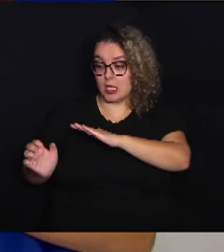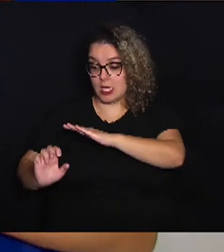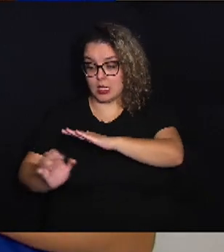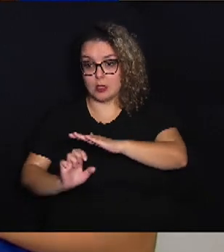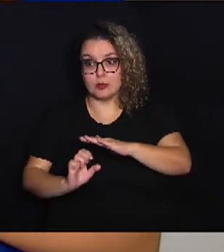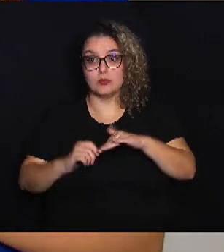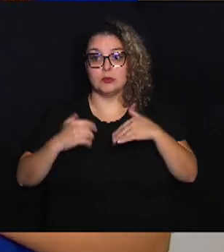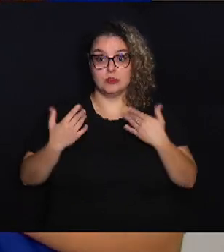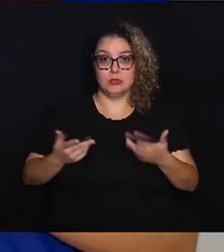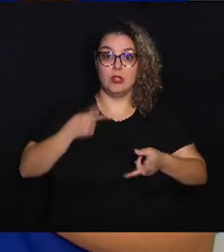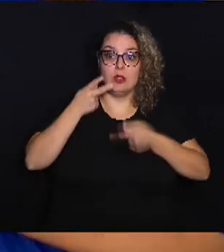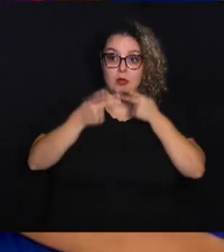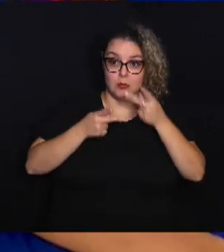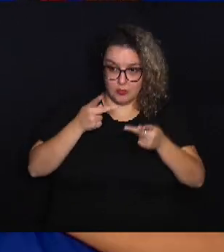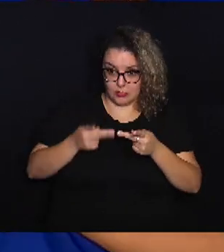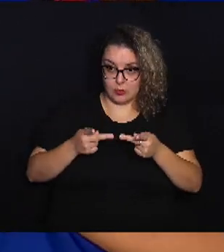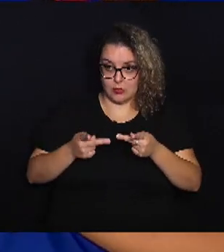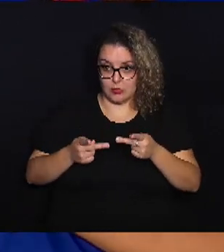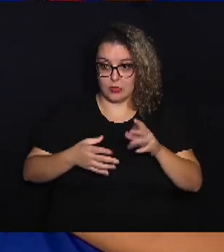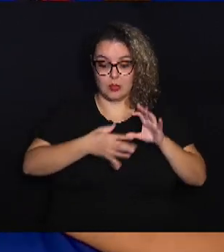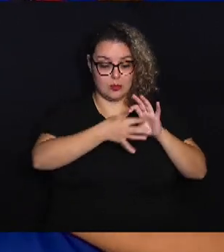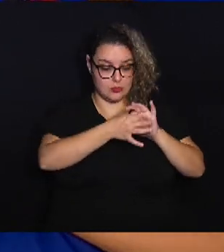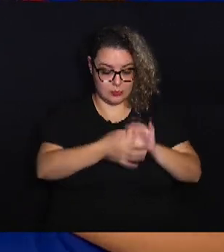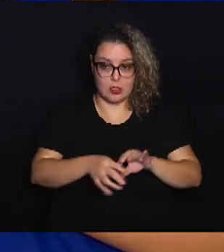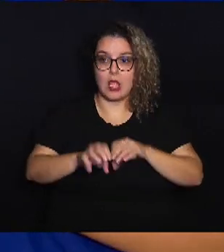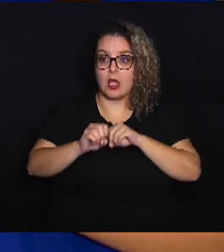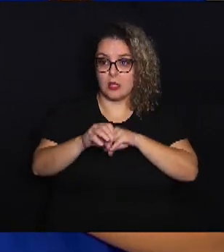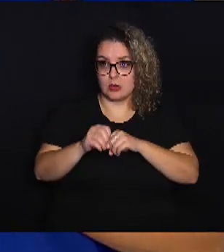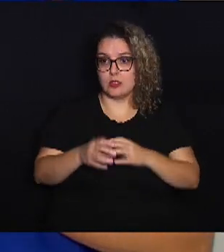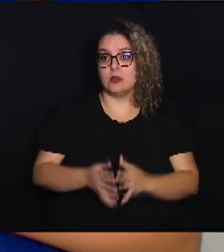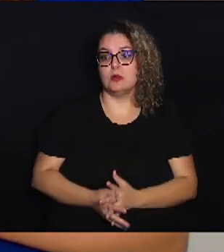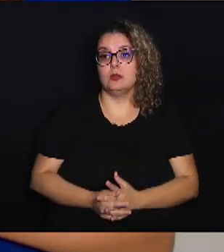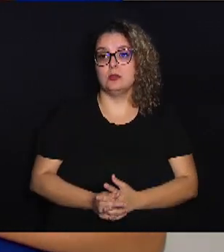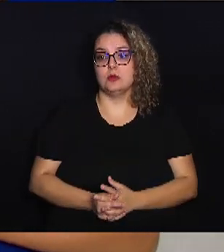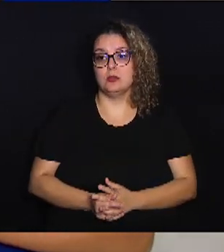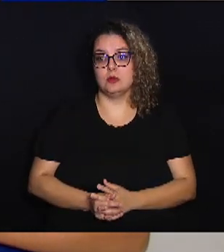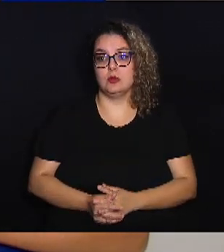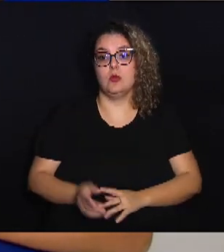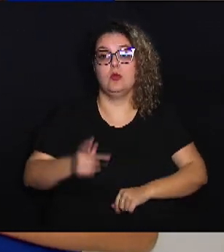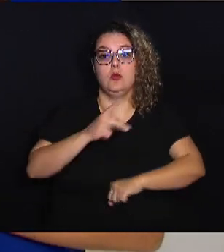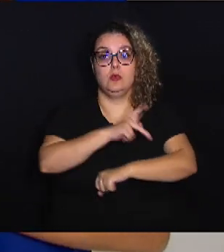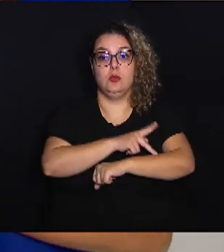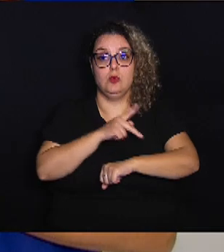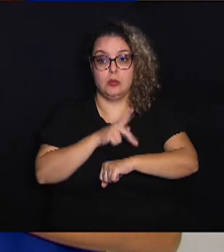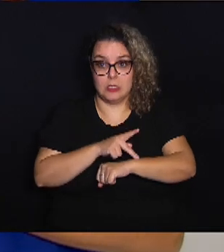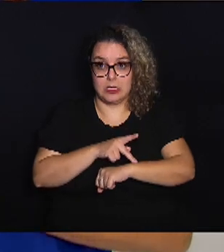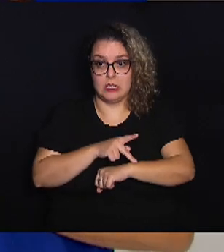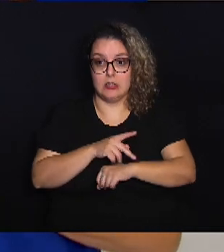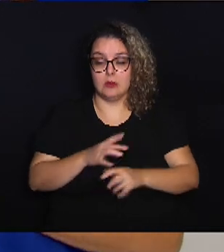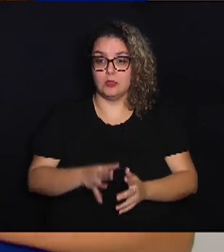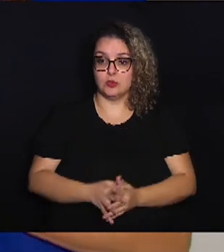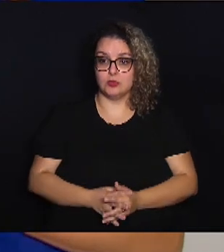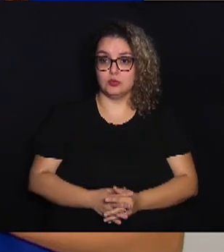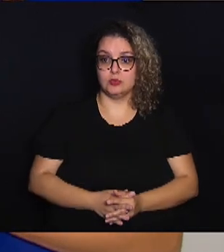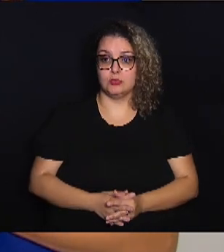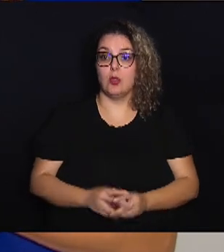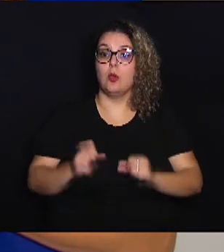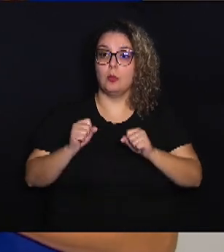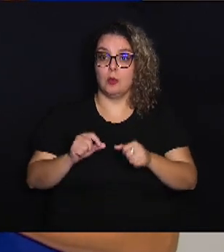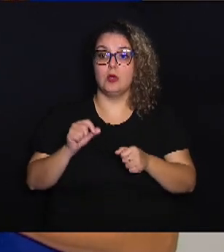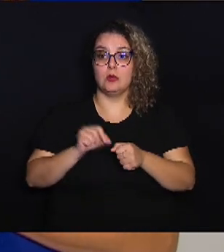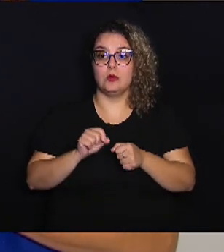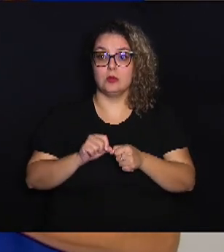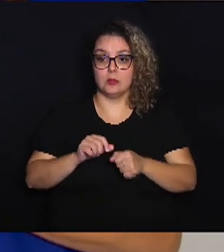Então, eu vou falar um pouco do contexto educacional, né? O que que o pedagogo pode fazer no